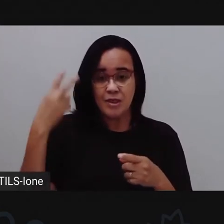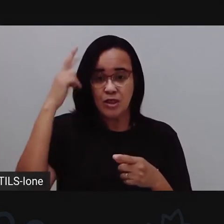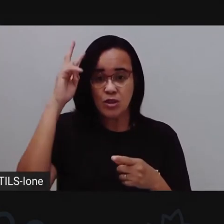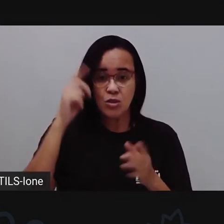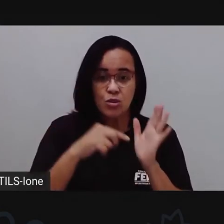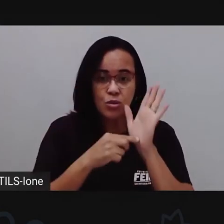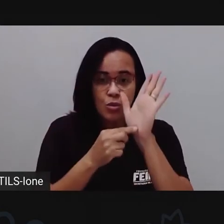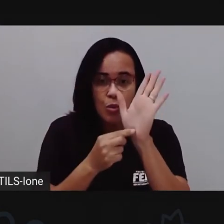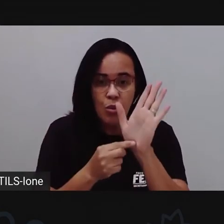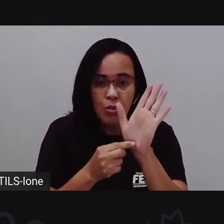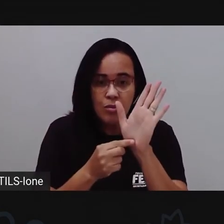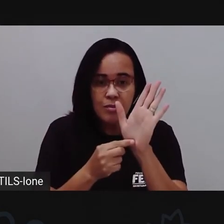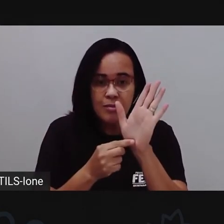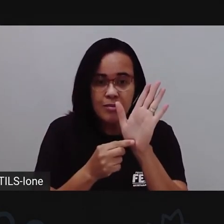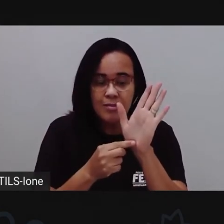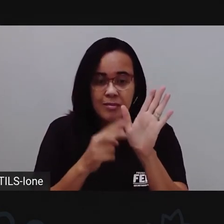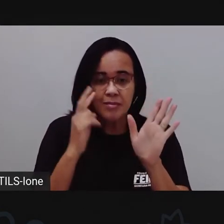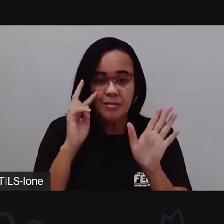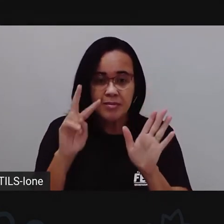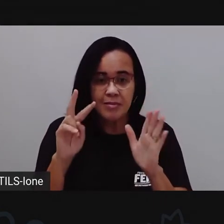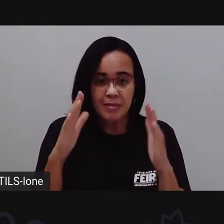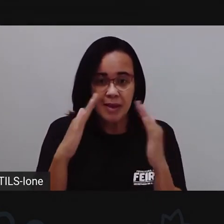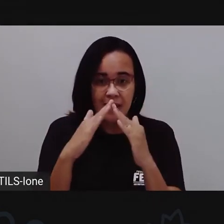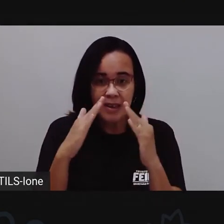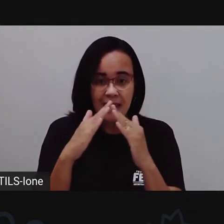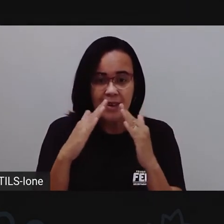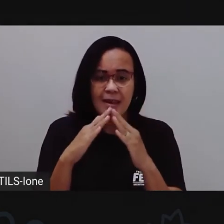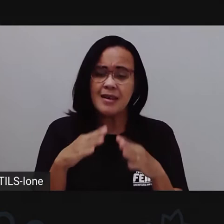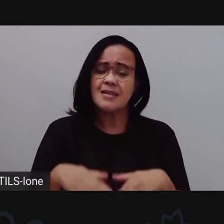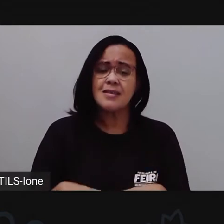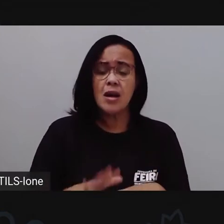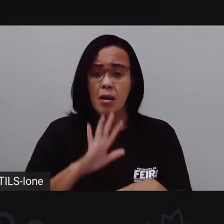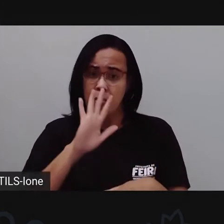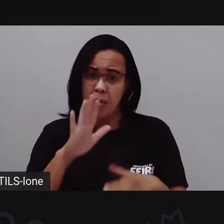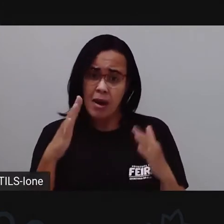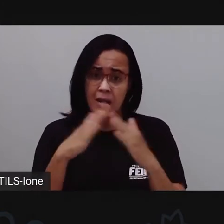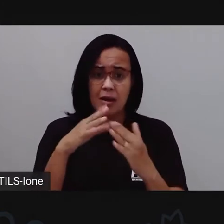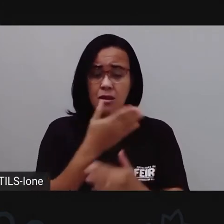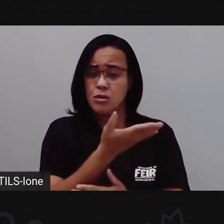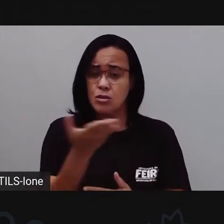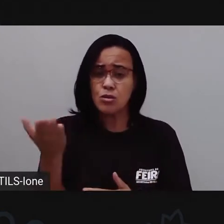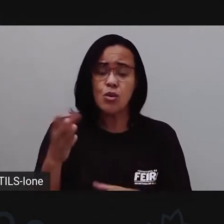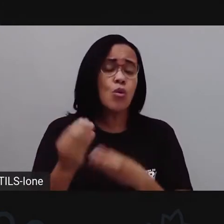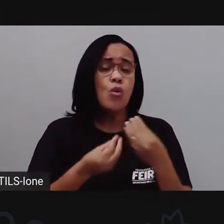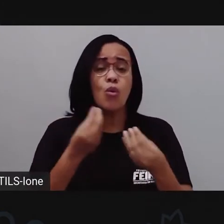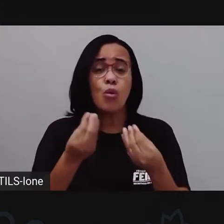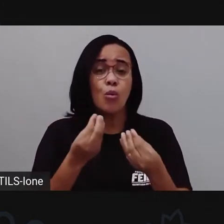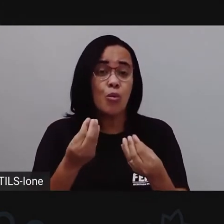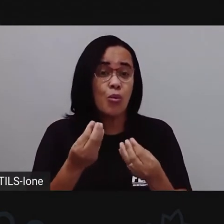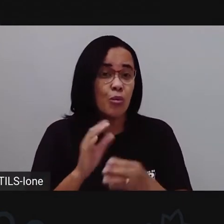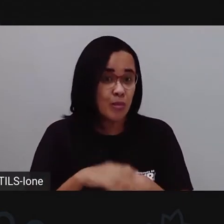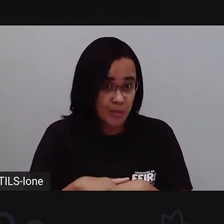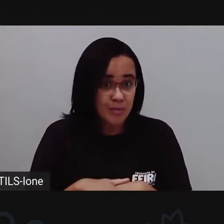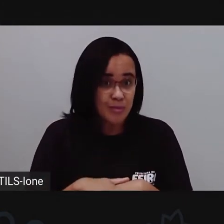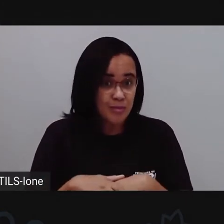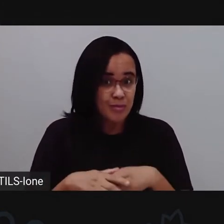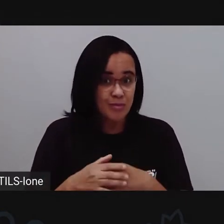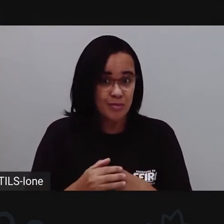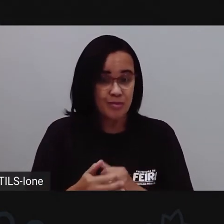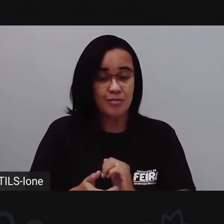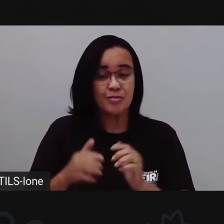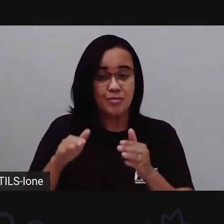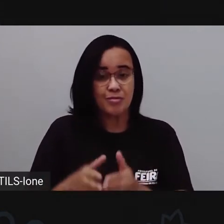Não dá pra mostrar toda, ó. E a sua casa como é? Você mora aonde? No mar, ó. No navio.